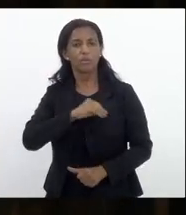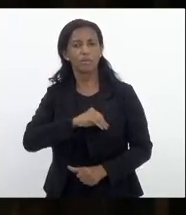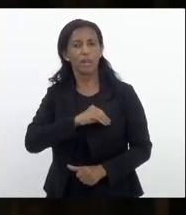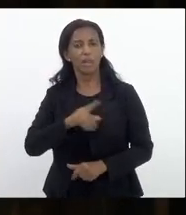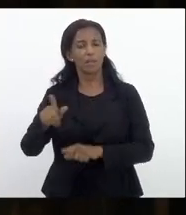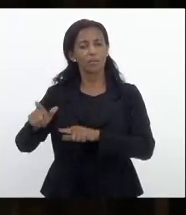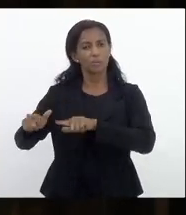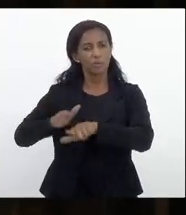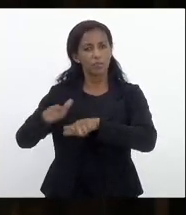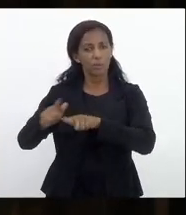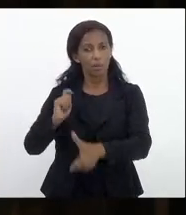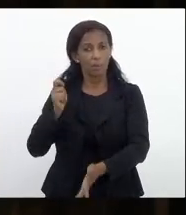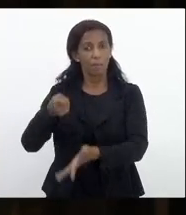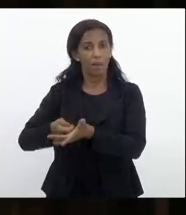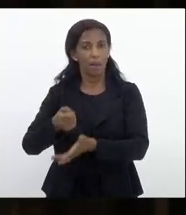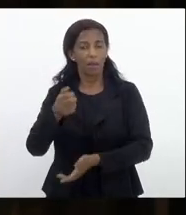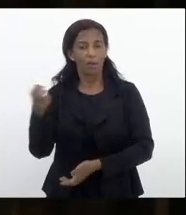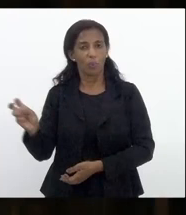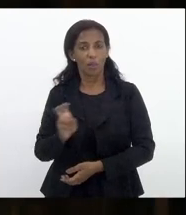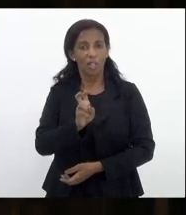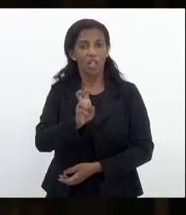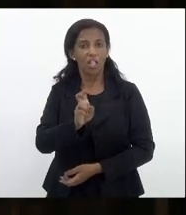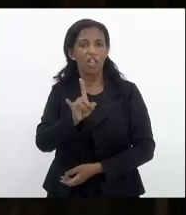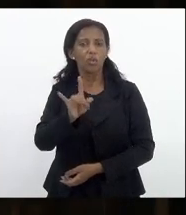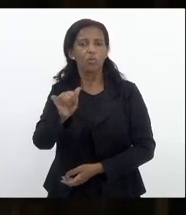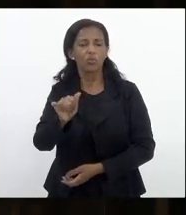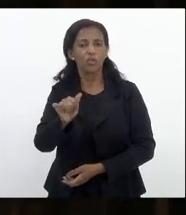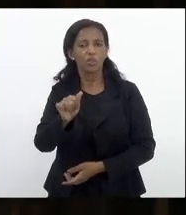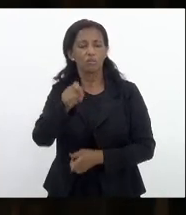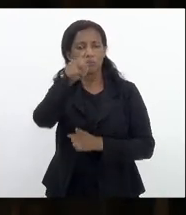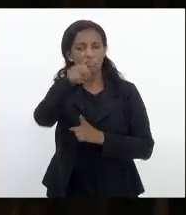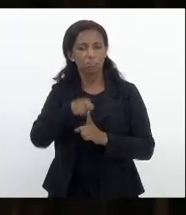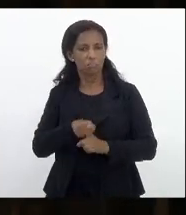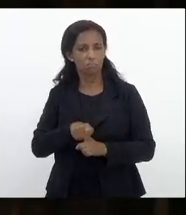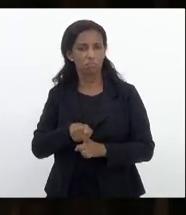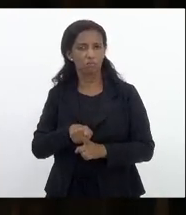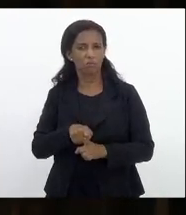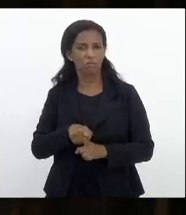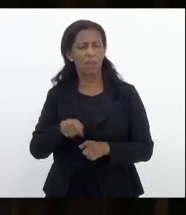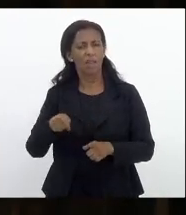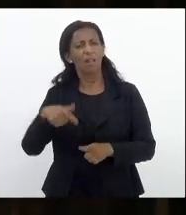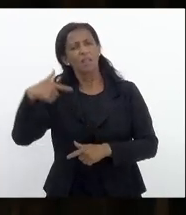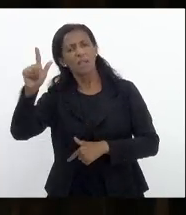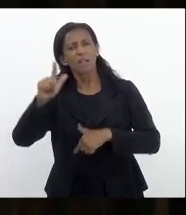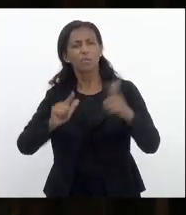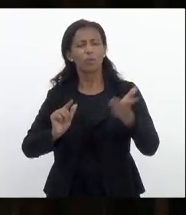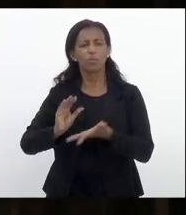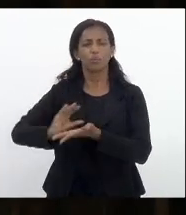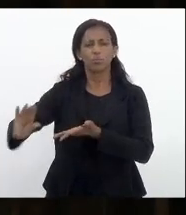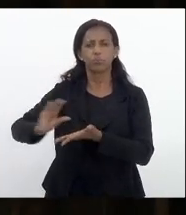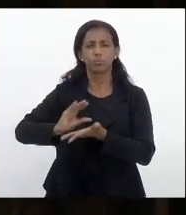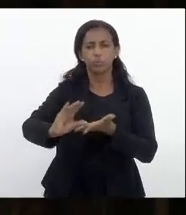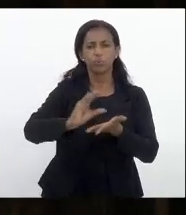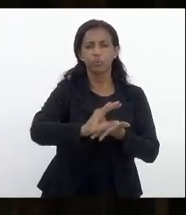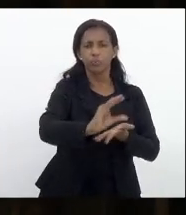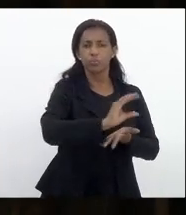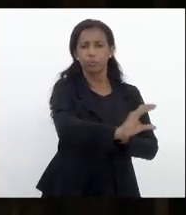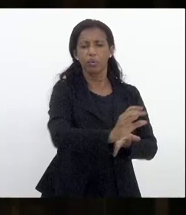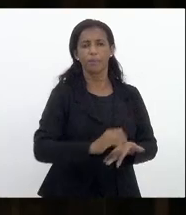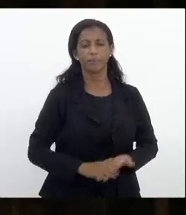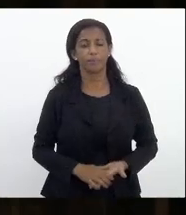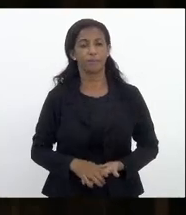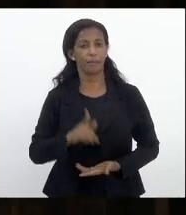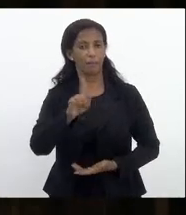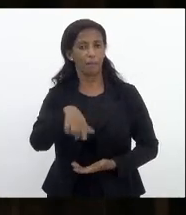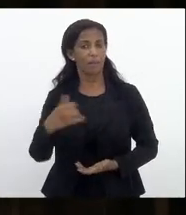dos servidores para ser pago no quinto dia útil e tantos outros benefícios é